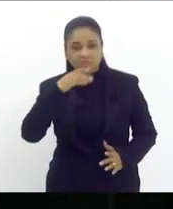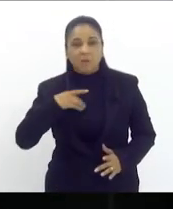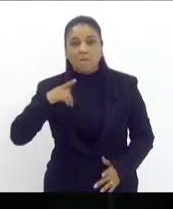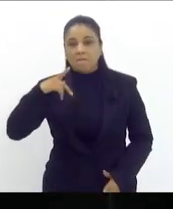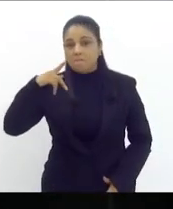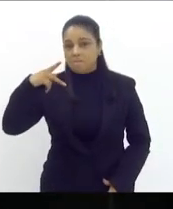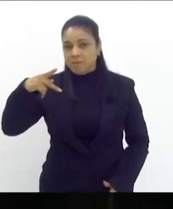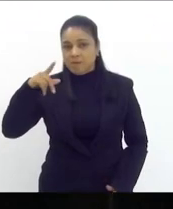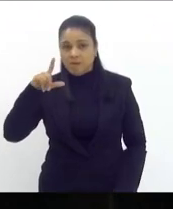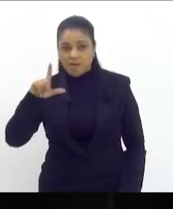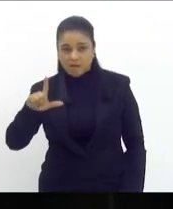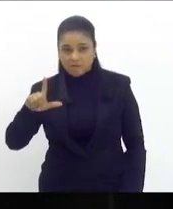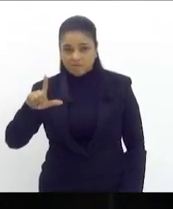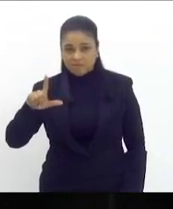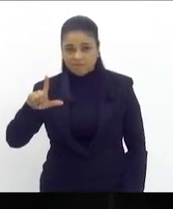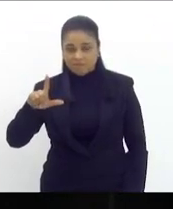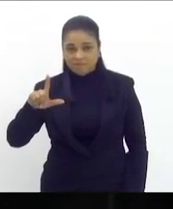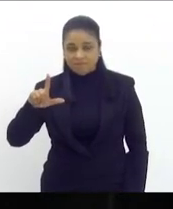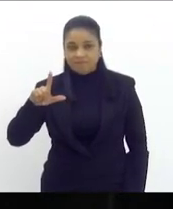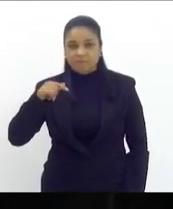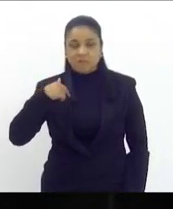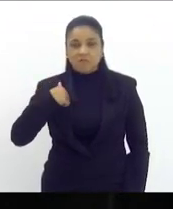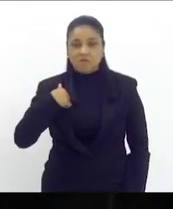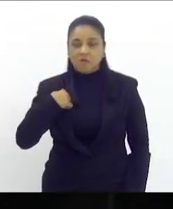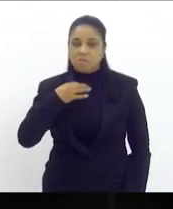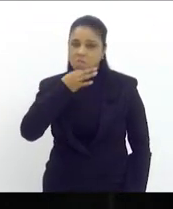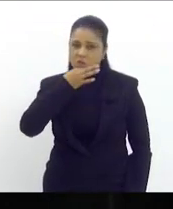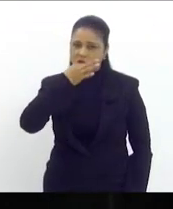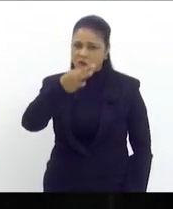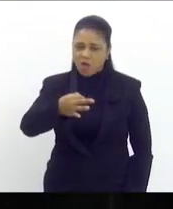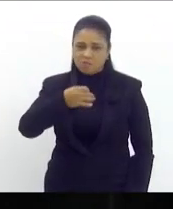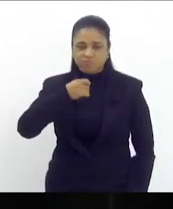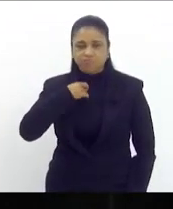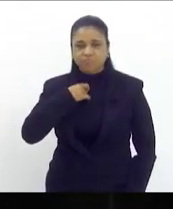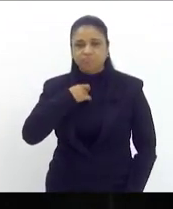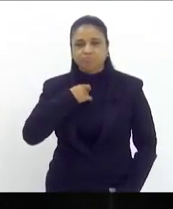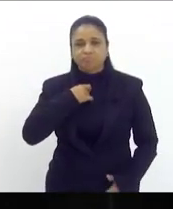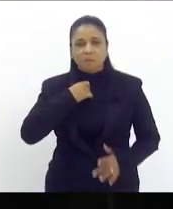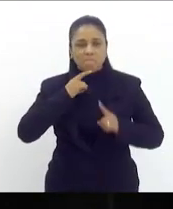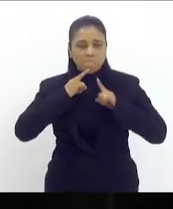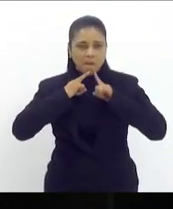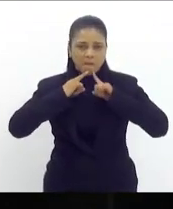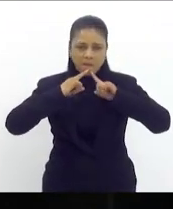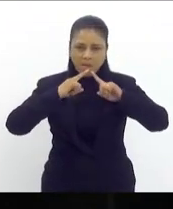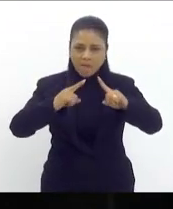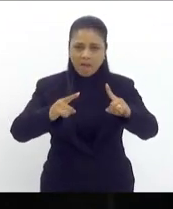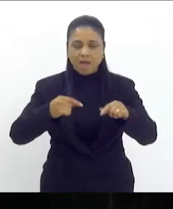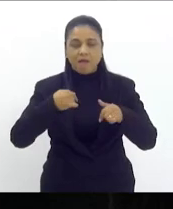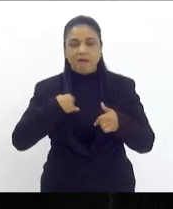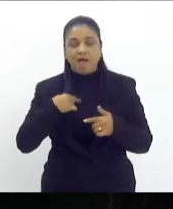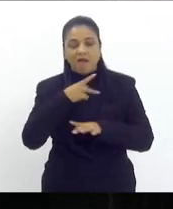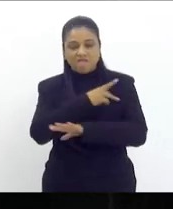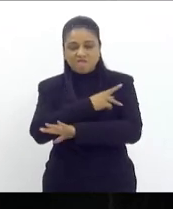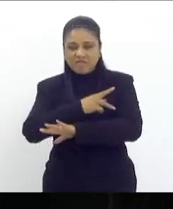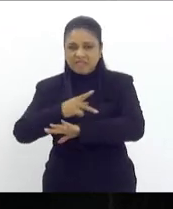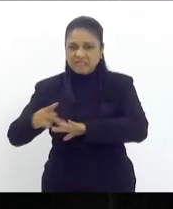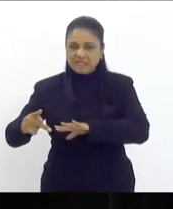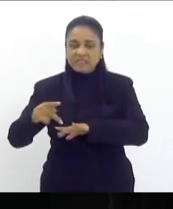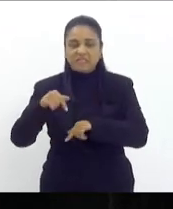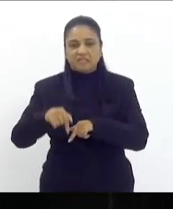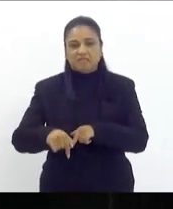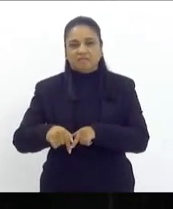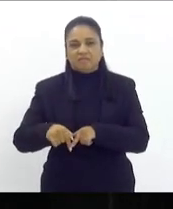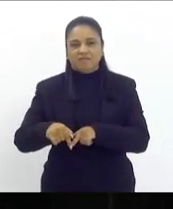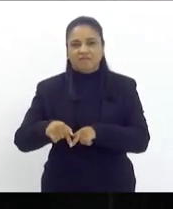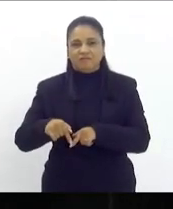fica aqui o meu repúdio a essa visita essa visita